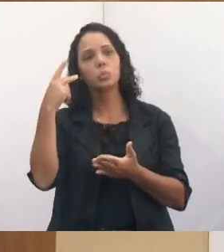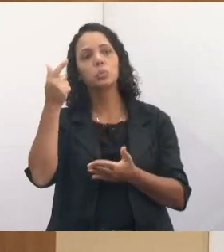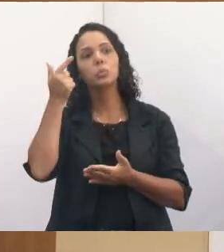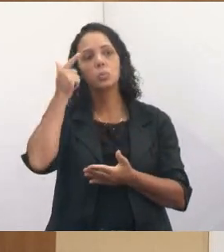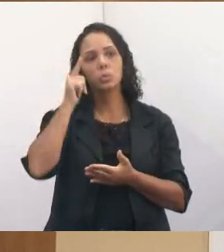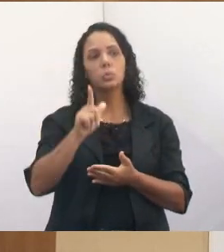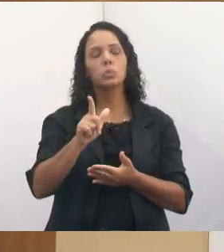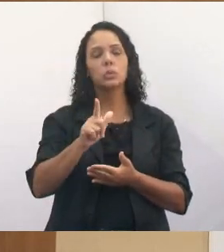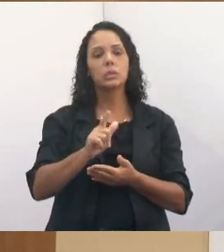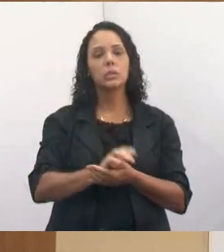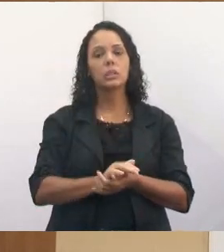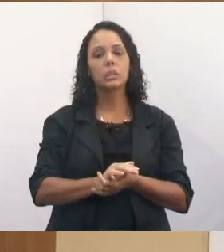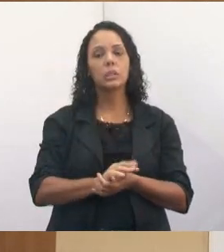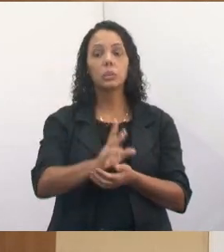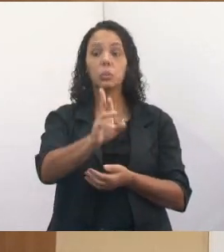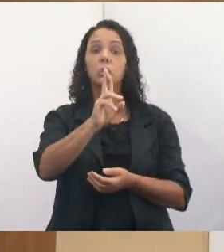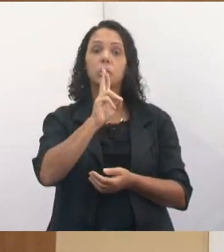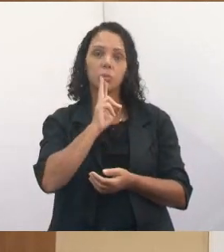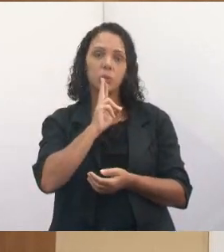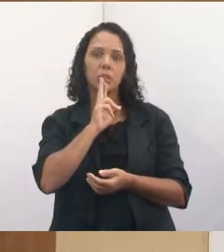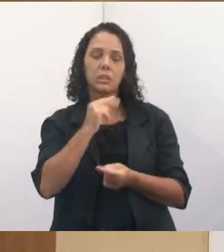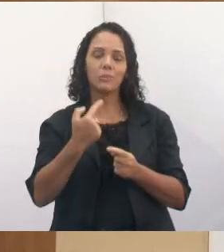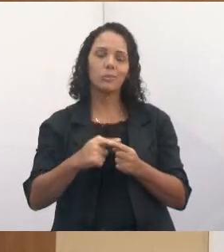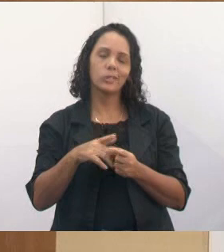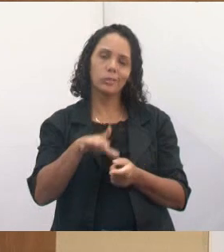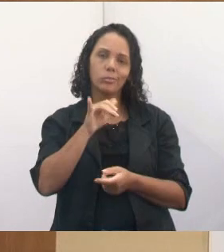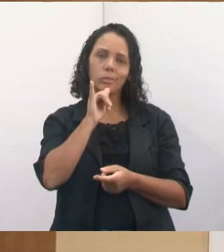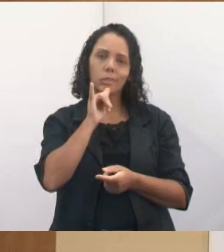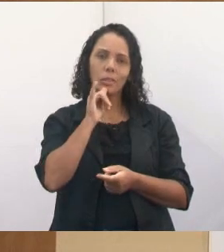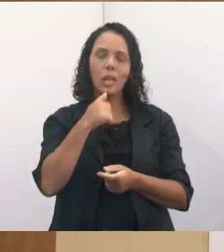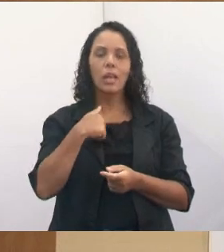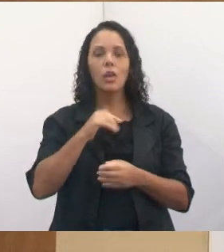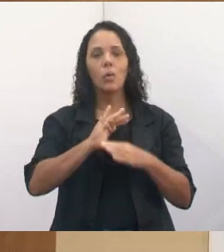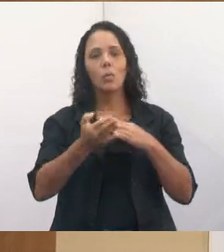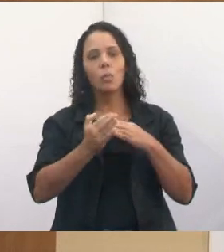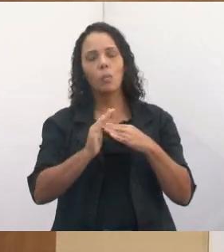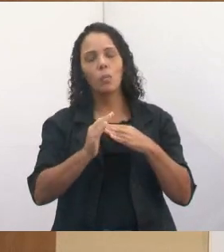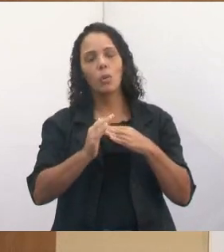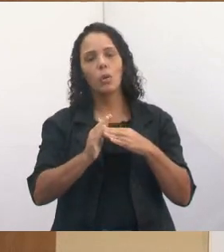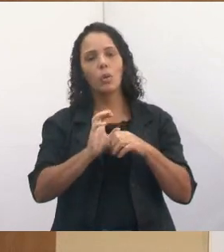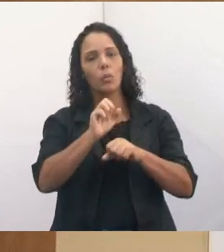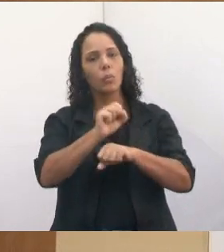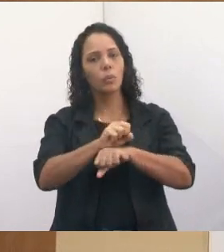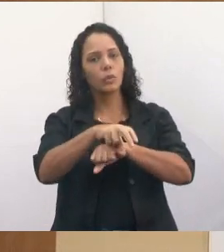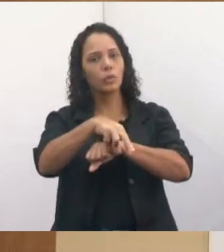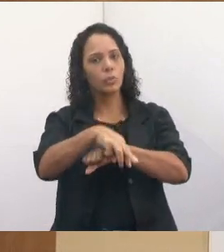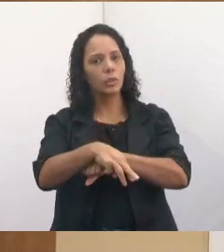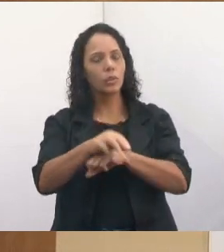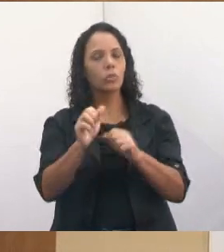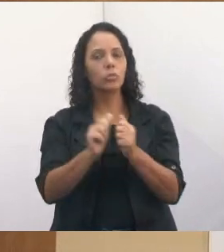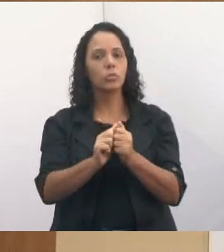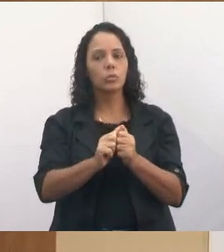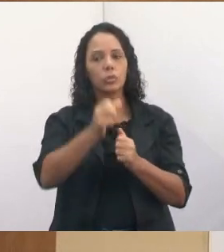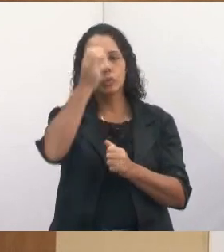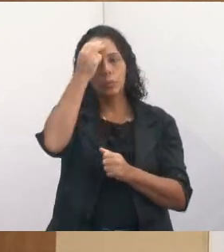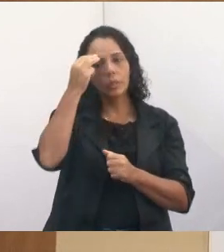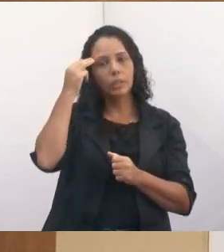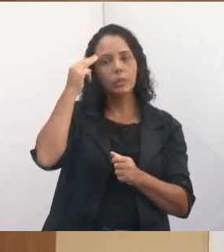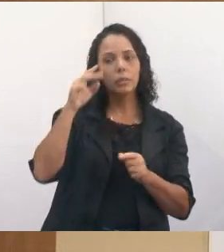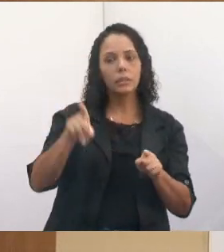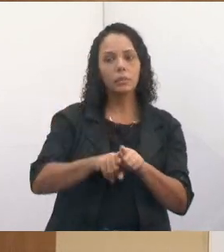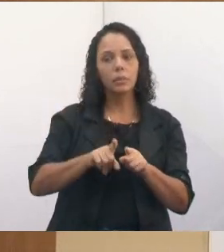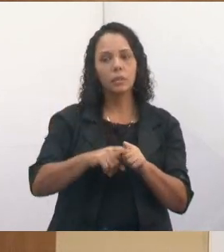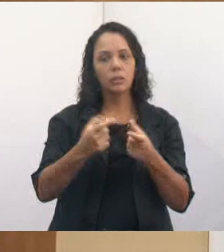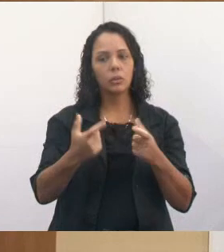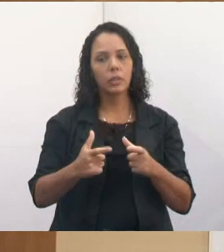que os seus pedidos sejam atendidos. Porque, por exemplo, eu moro no Jardim de Santa Maria, junto com a vereadora Maria Amélia também, eu